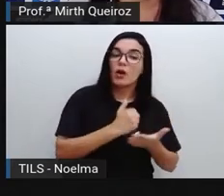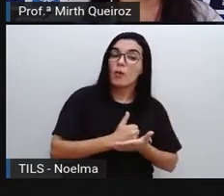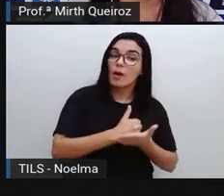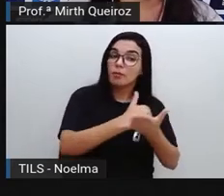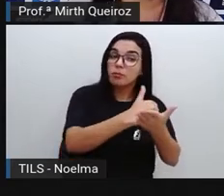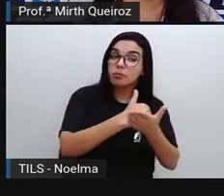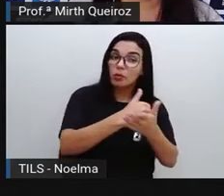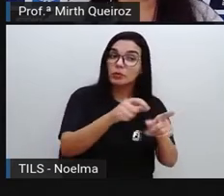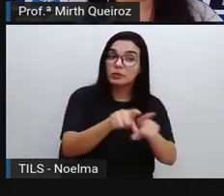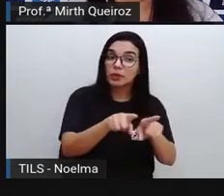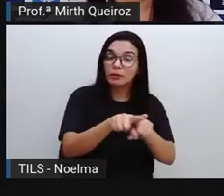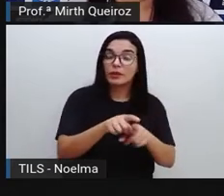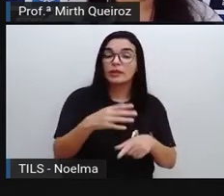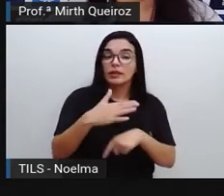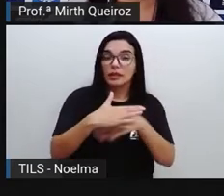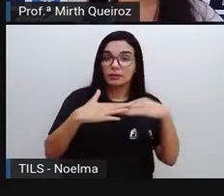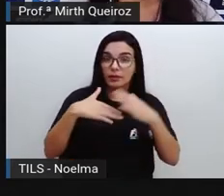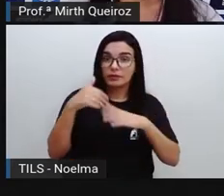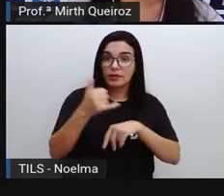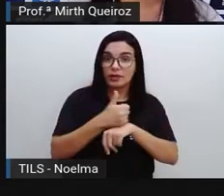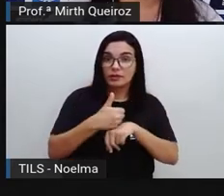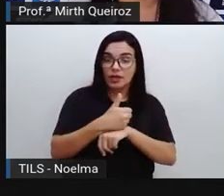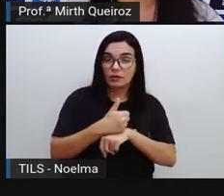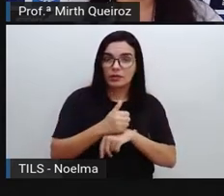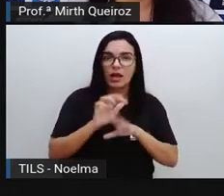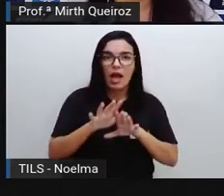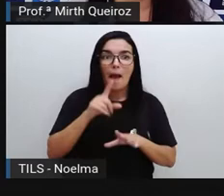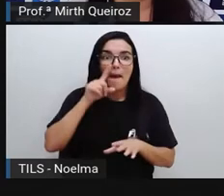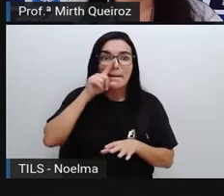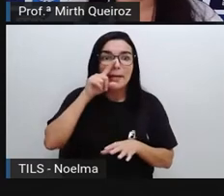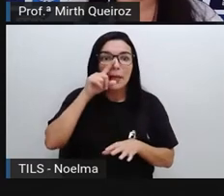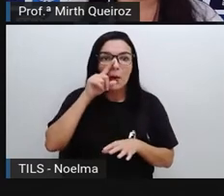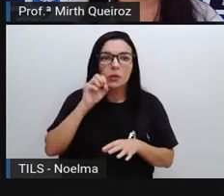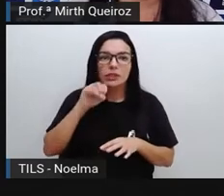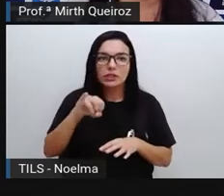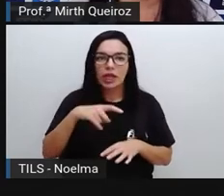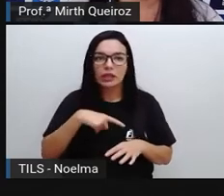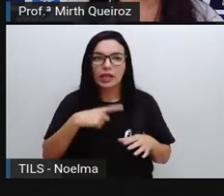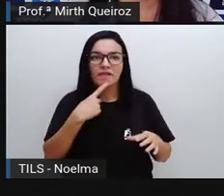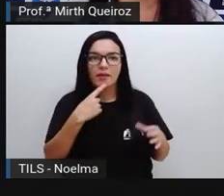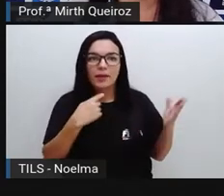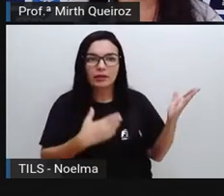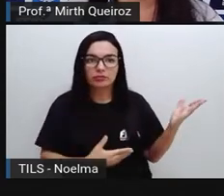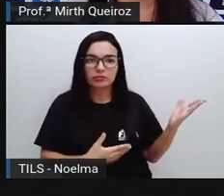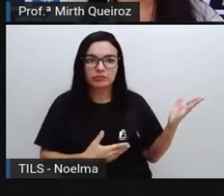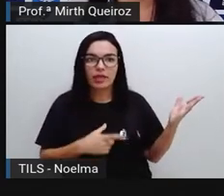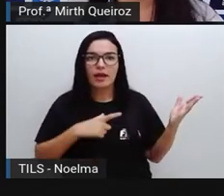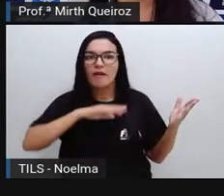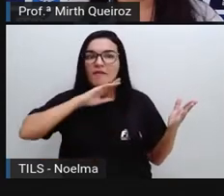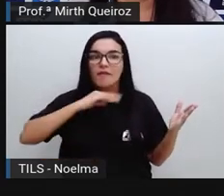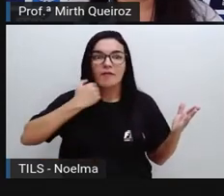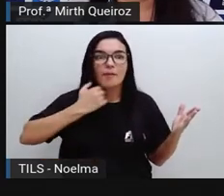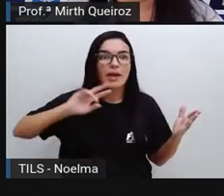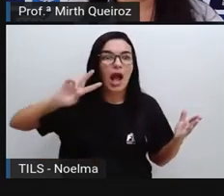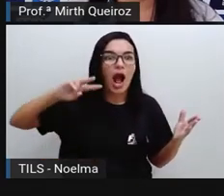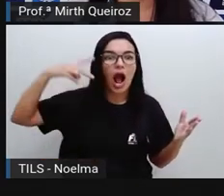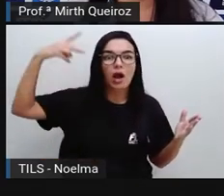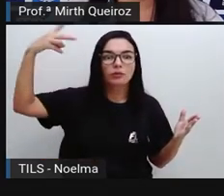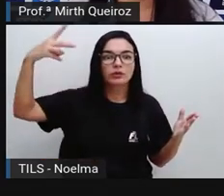do pessoal da saúde, né? E nos casos mais graves, febre alta, pneumonia,